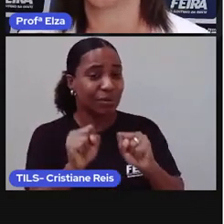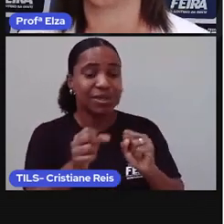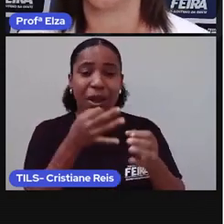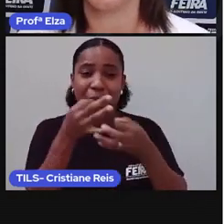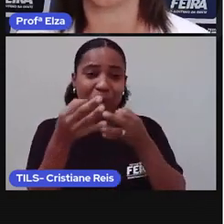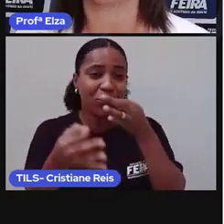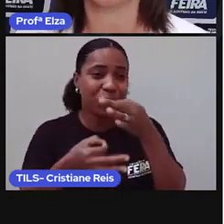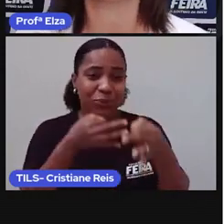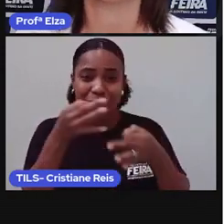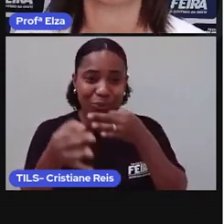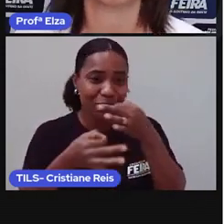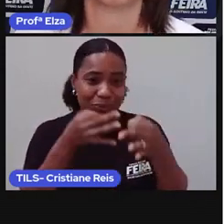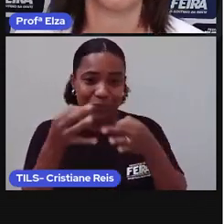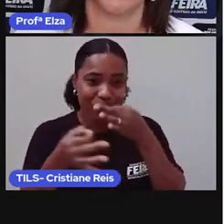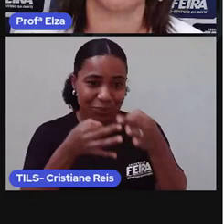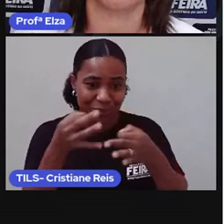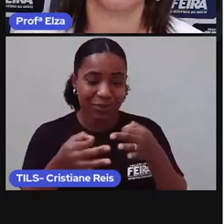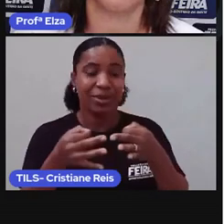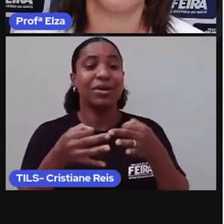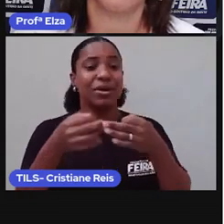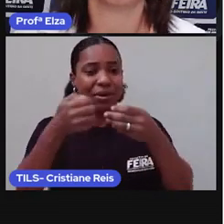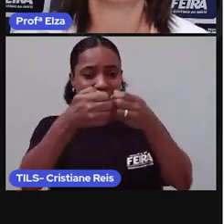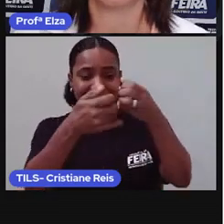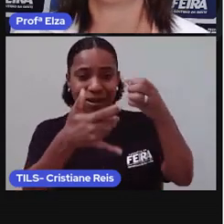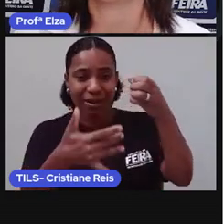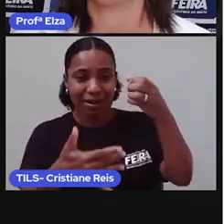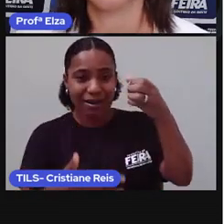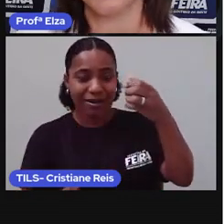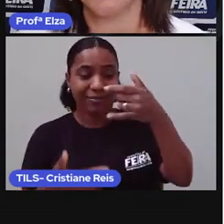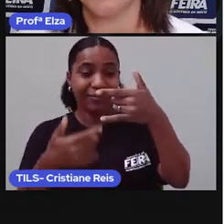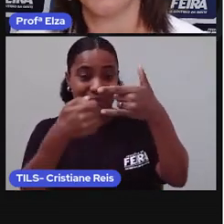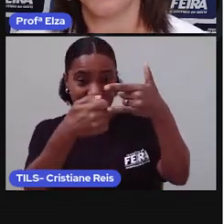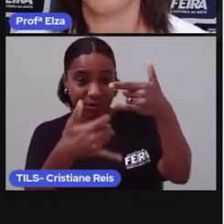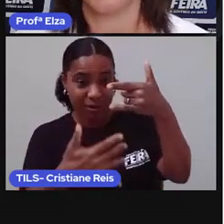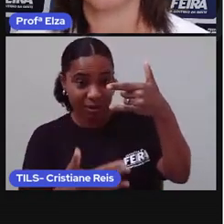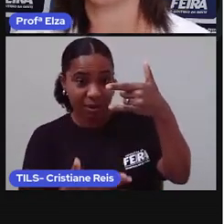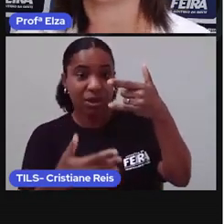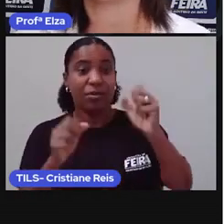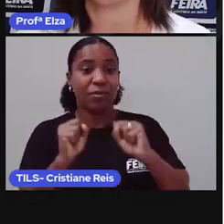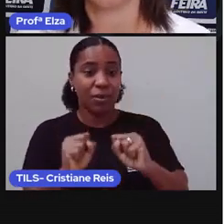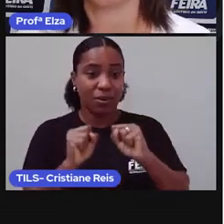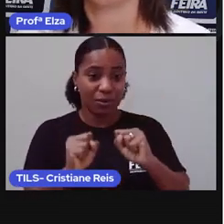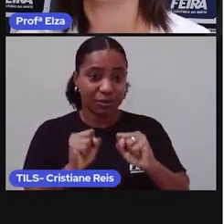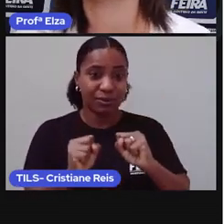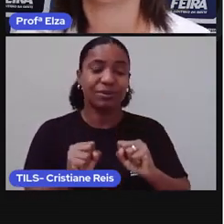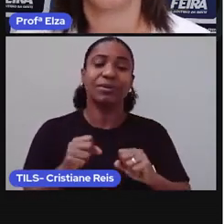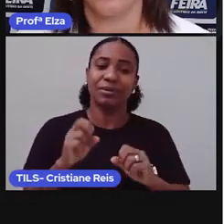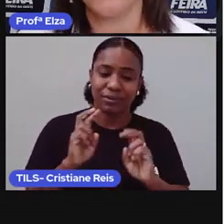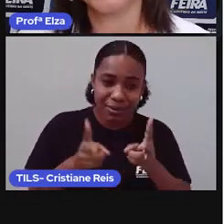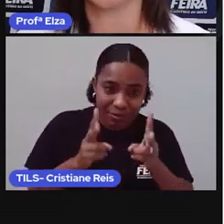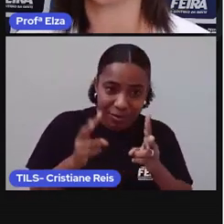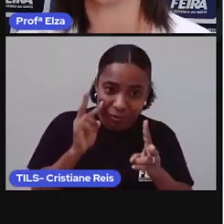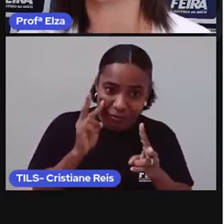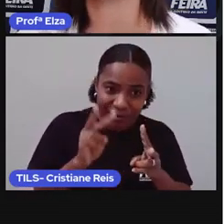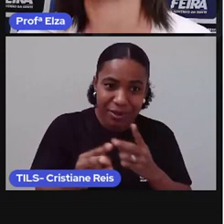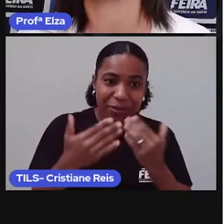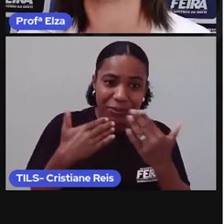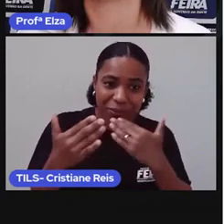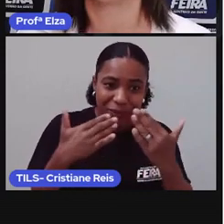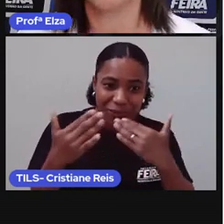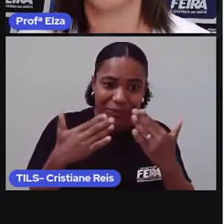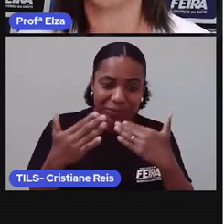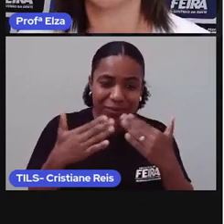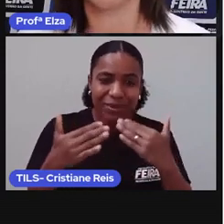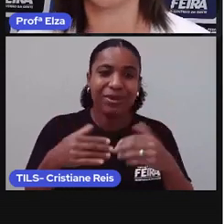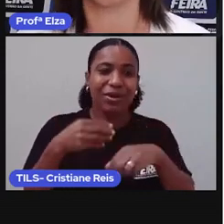no vídeo, abaixo da descrição. Sempre que possível, eu estarei lá, conversando com você,